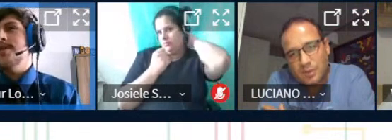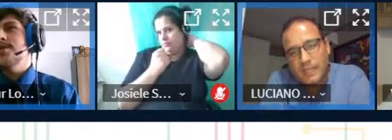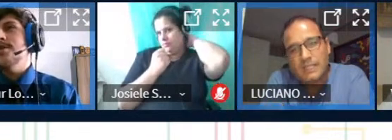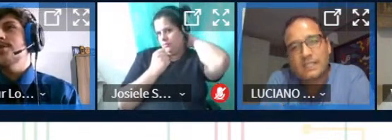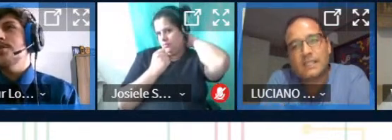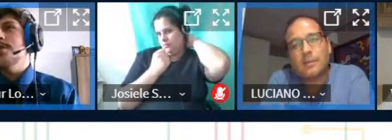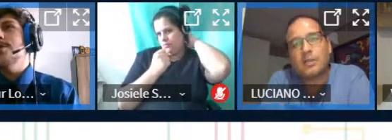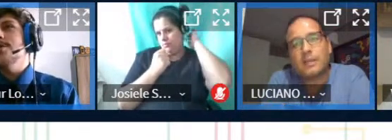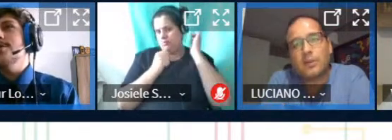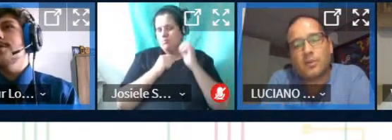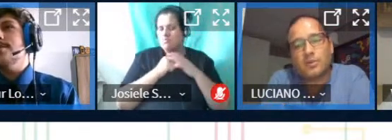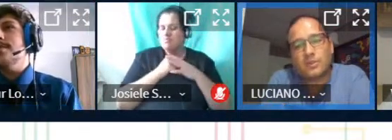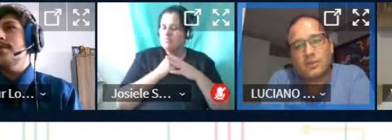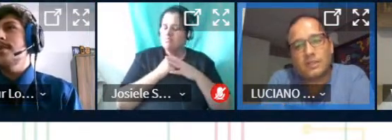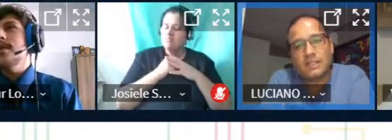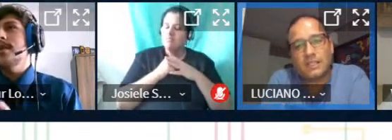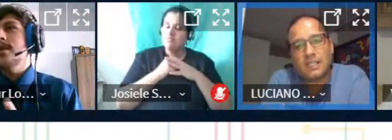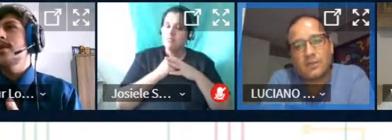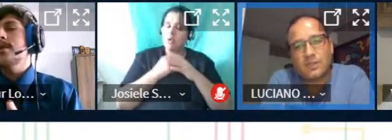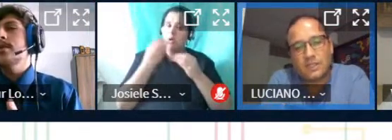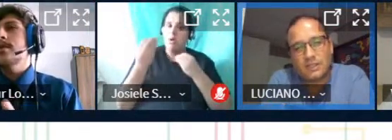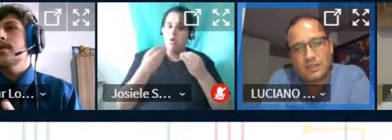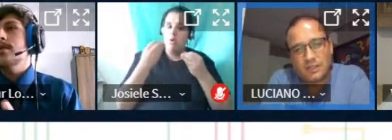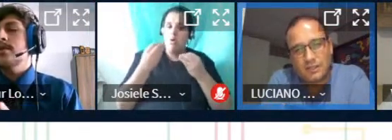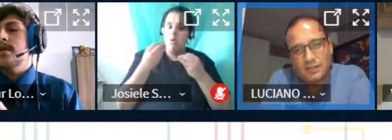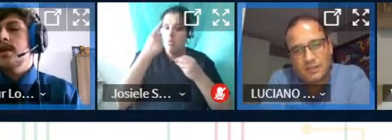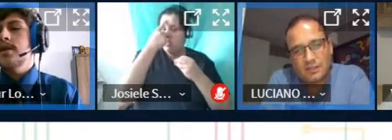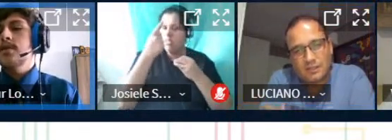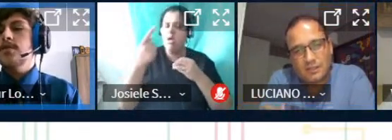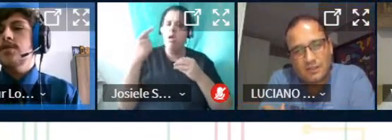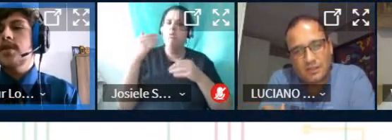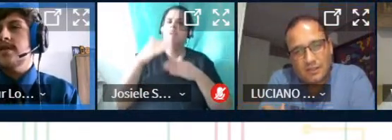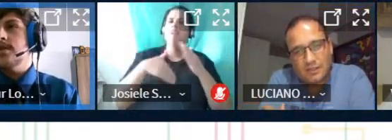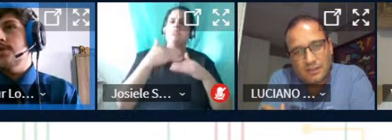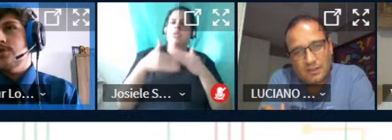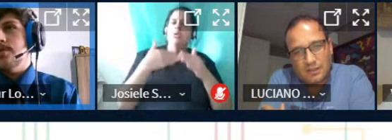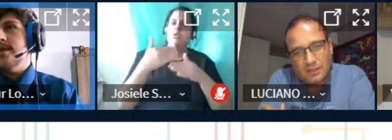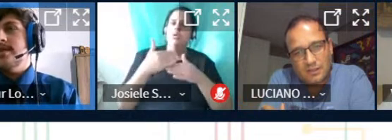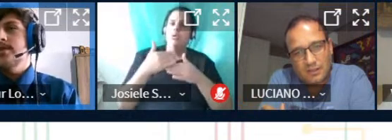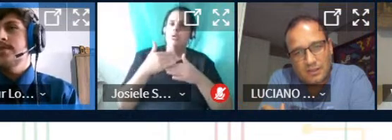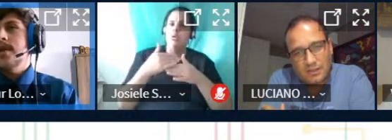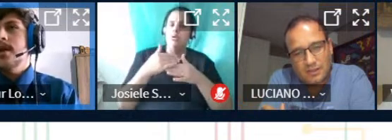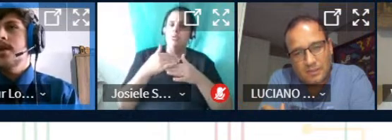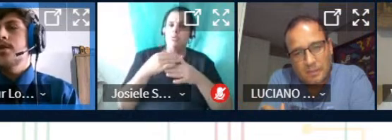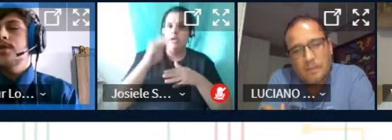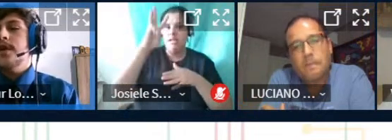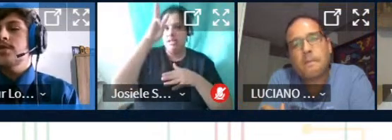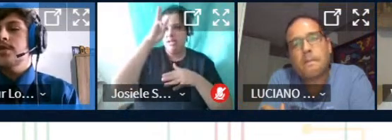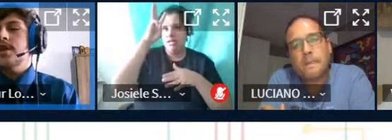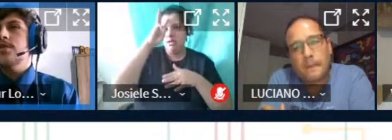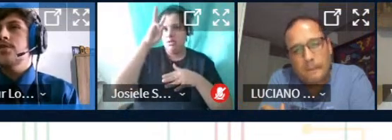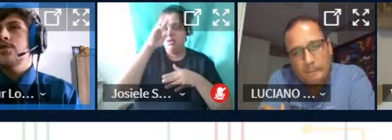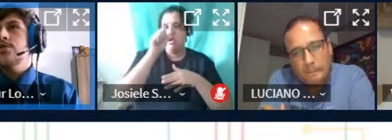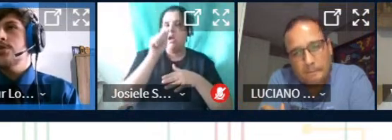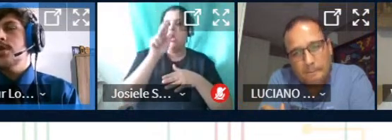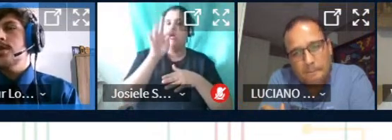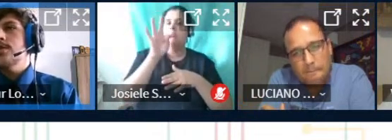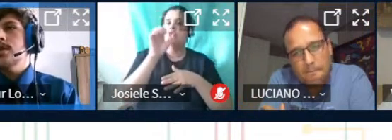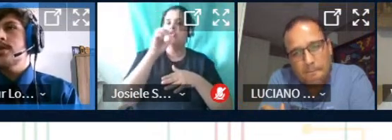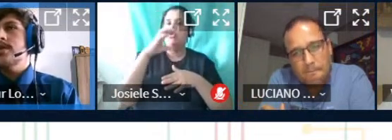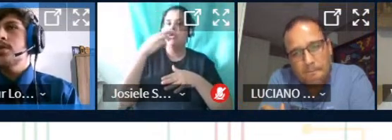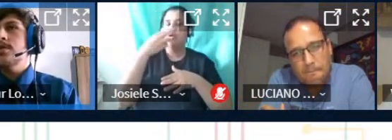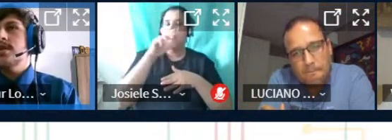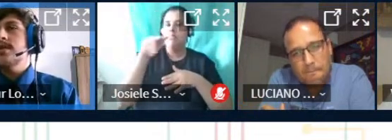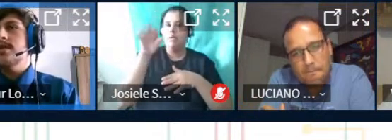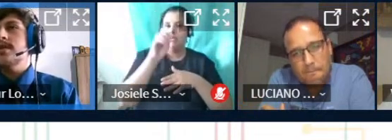como é que está esse trabalho como é foi a construção dessa ideia de vocês eu sou do terceiro ano de automação e eu faço o projeto junto com